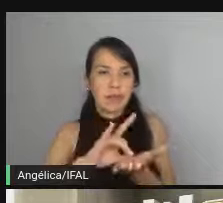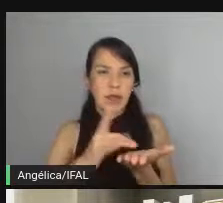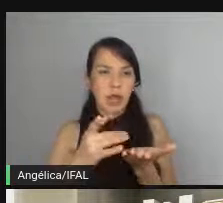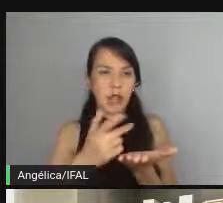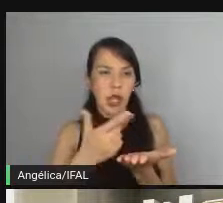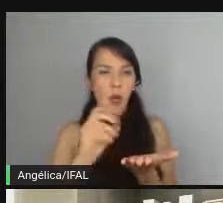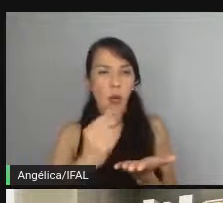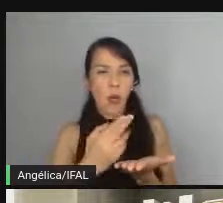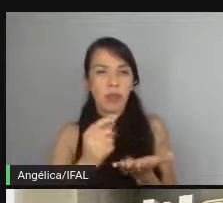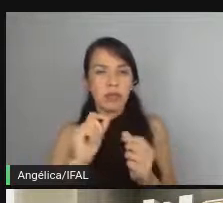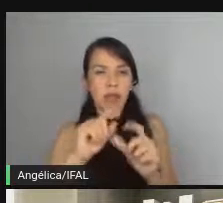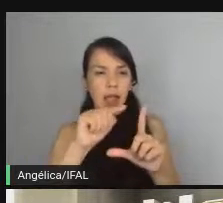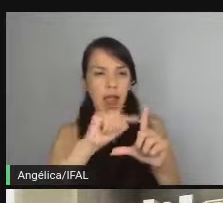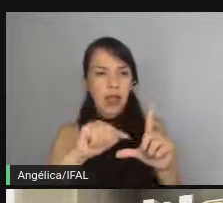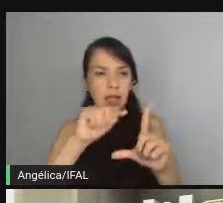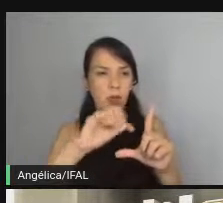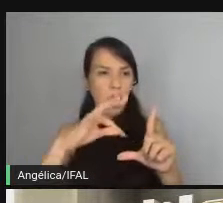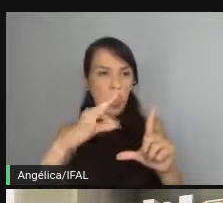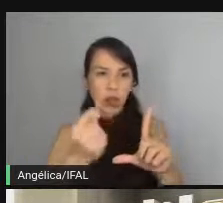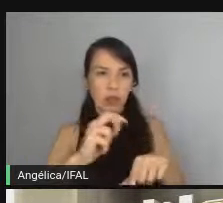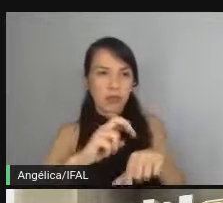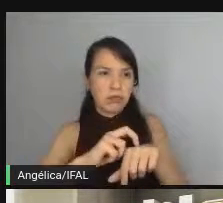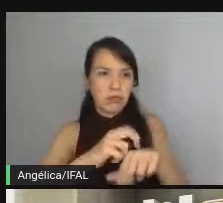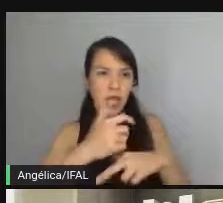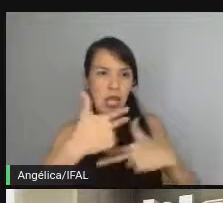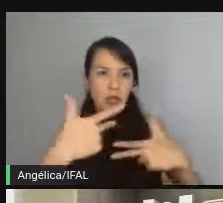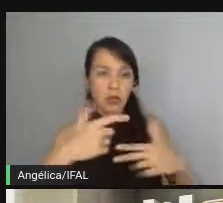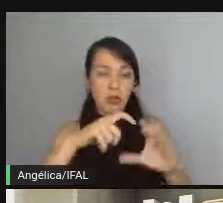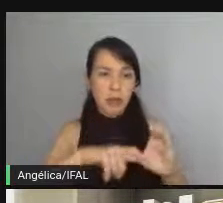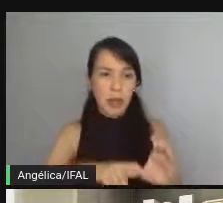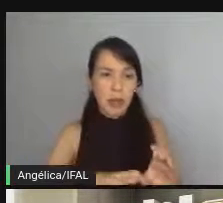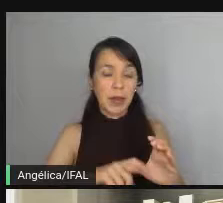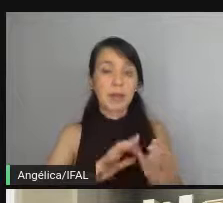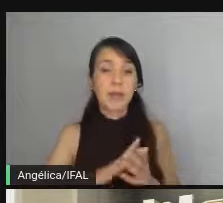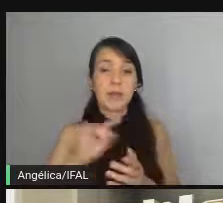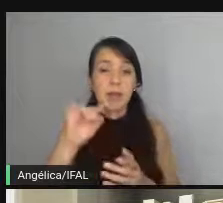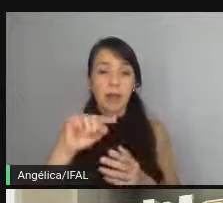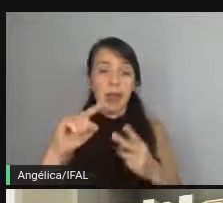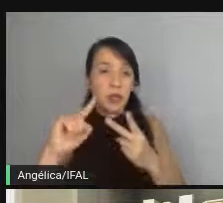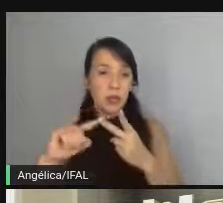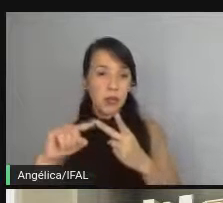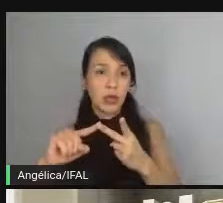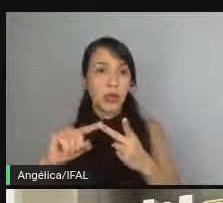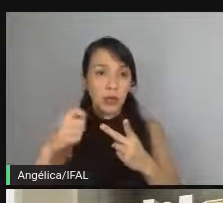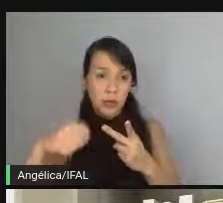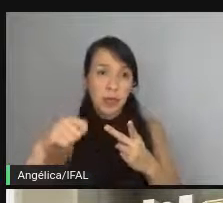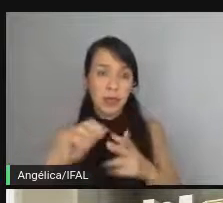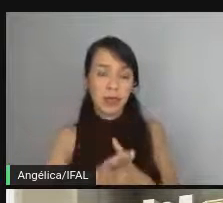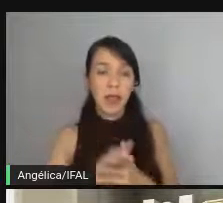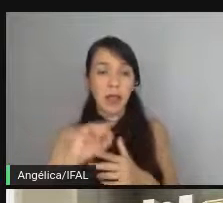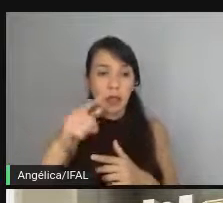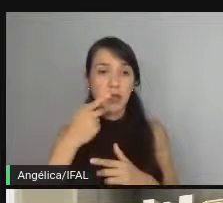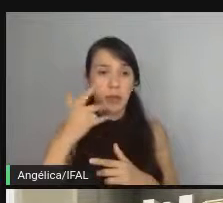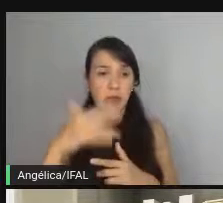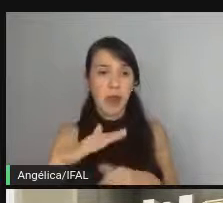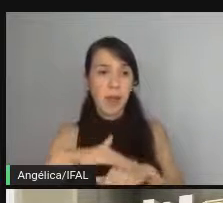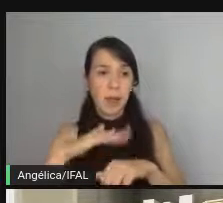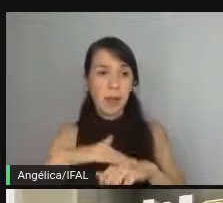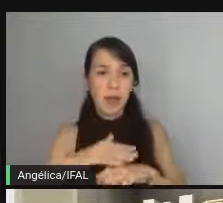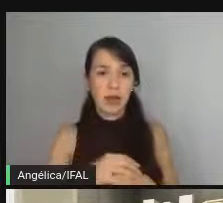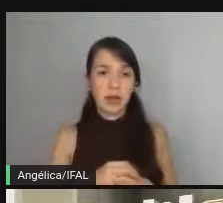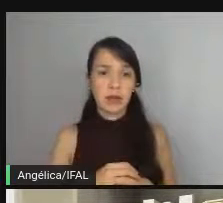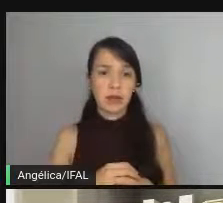ou executar realmente todas essas dependências. E aí, a gente pode até depois falar um pouco mais sobre